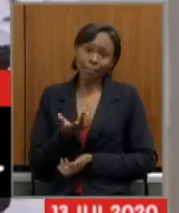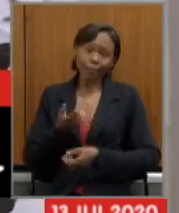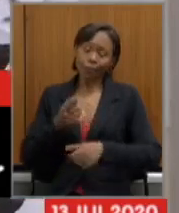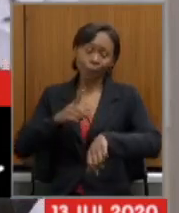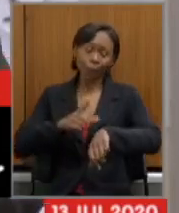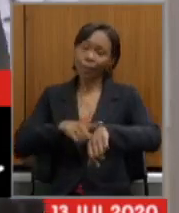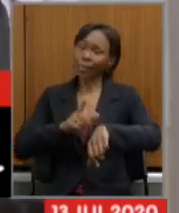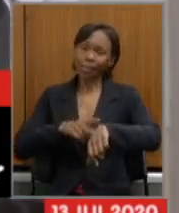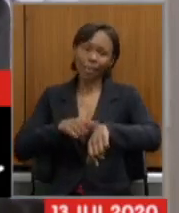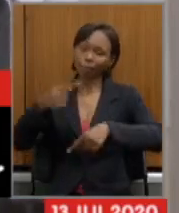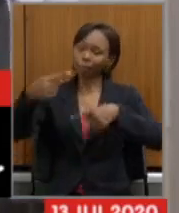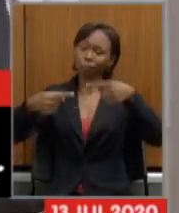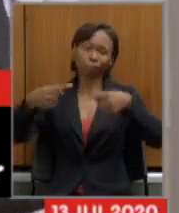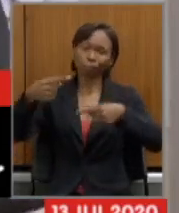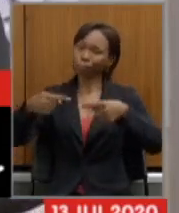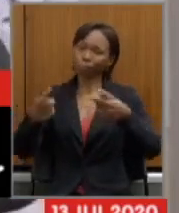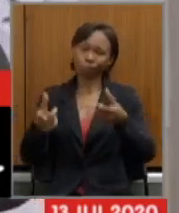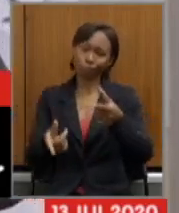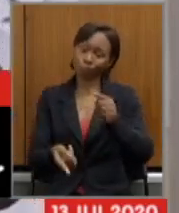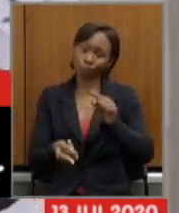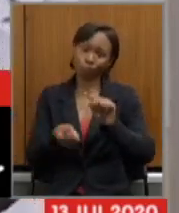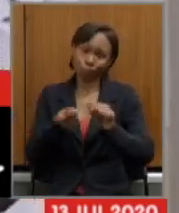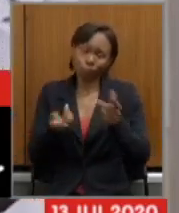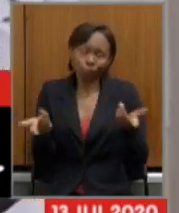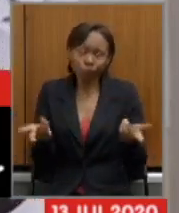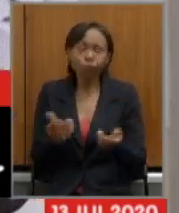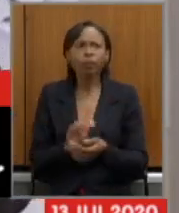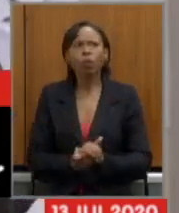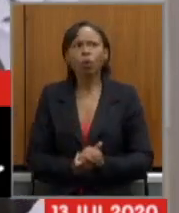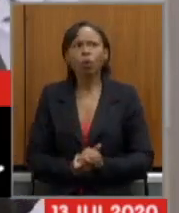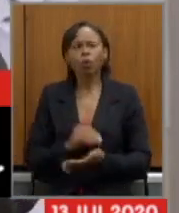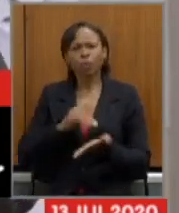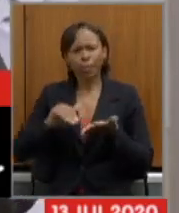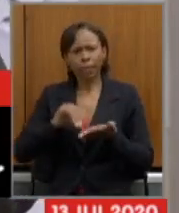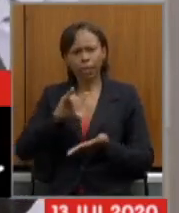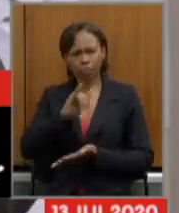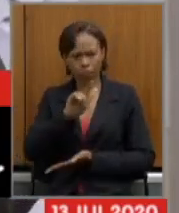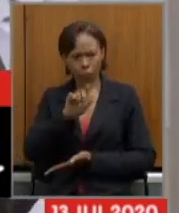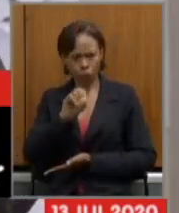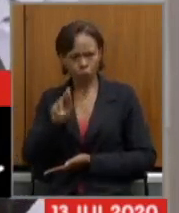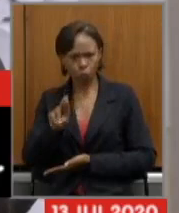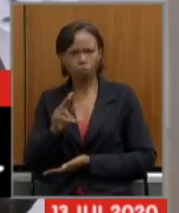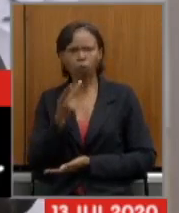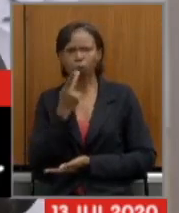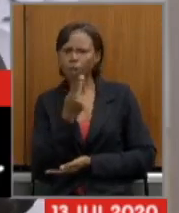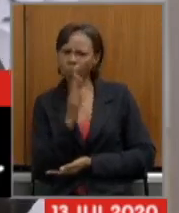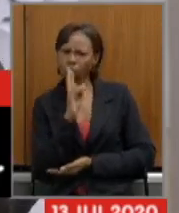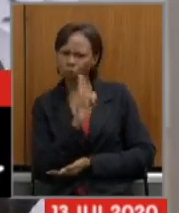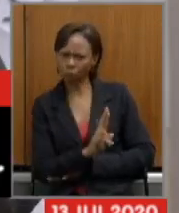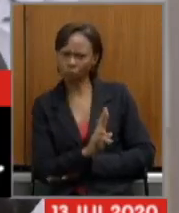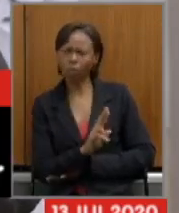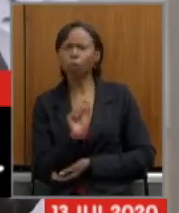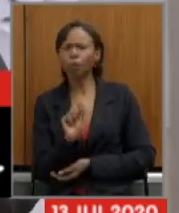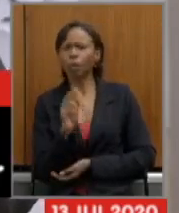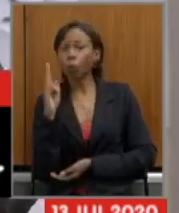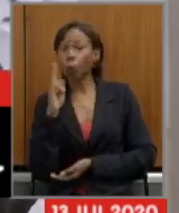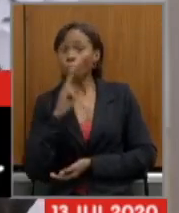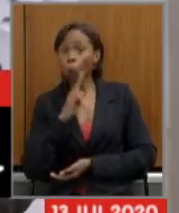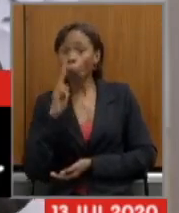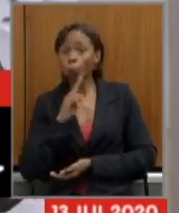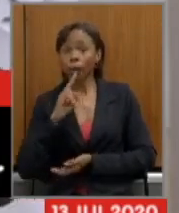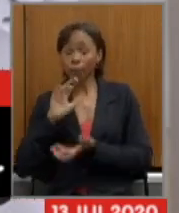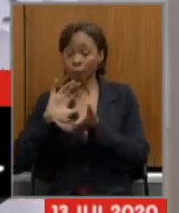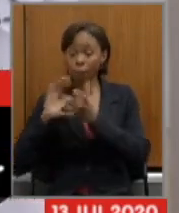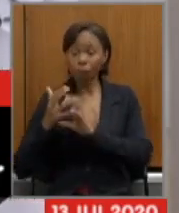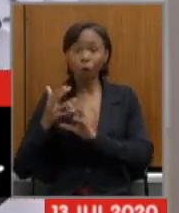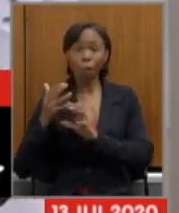vossa excelência sabe muito bem disso o secretário Igor Eto ressaltou aqui agora há pouco em uma resposta que a urgência em aprovar a reforma